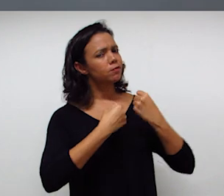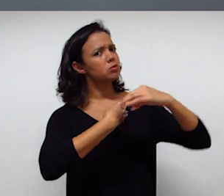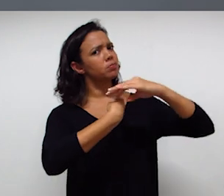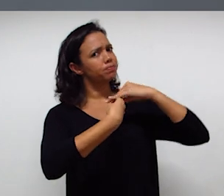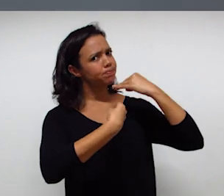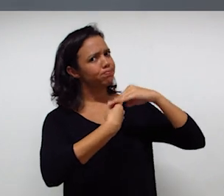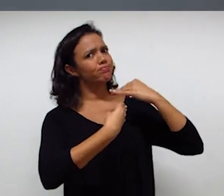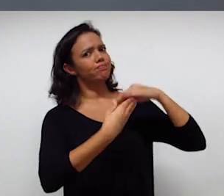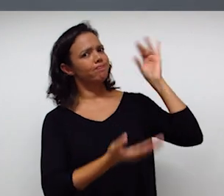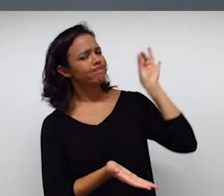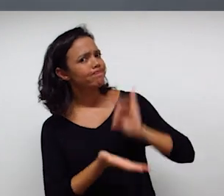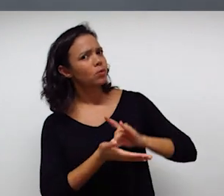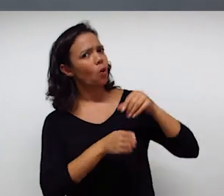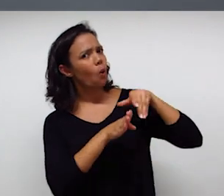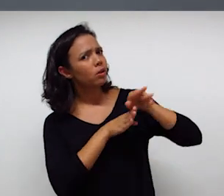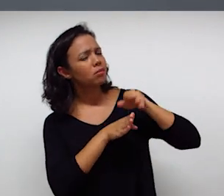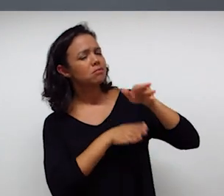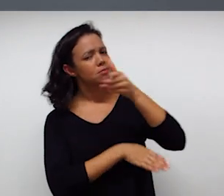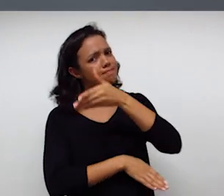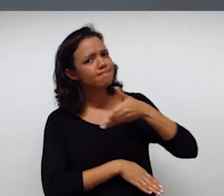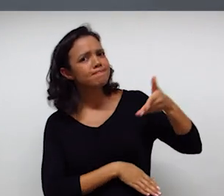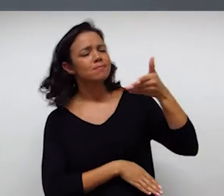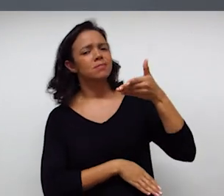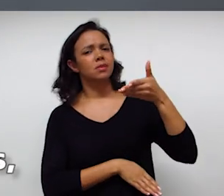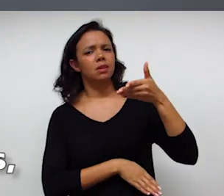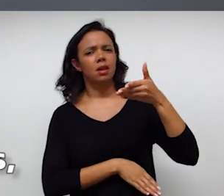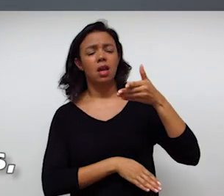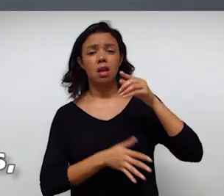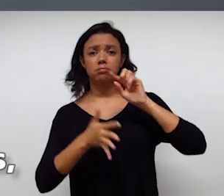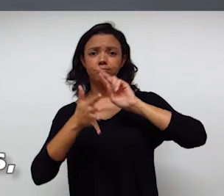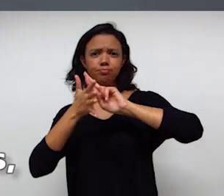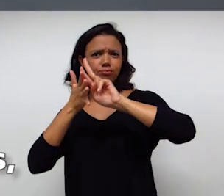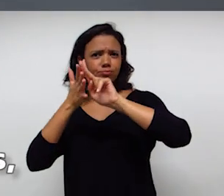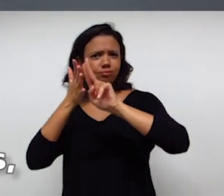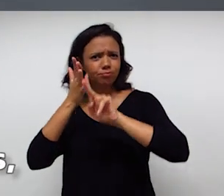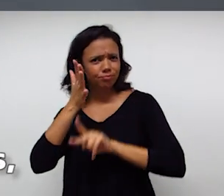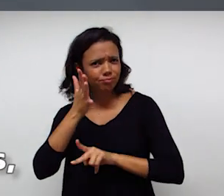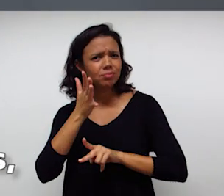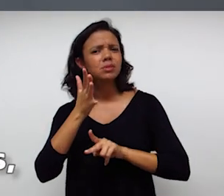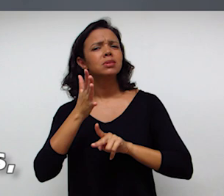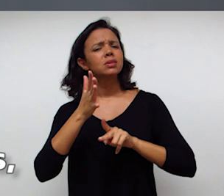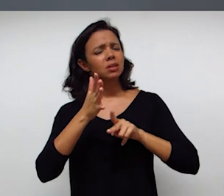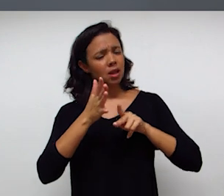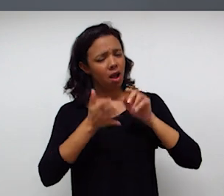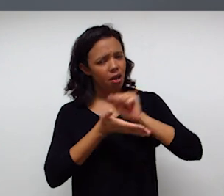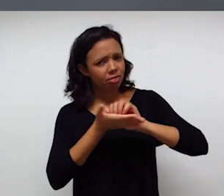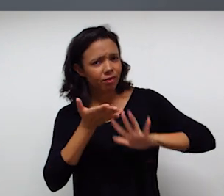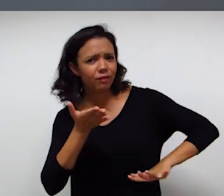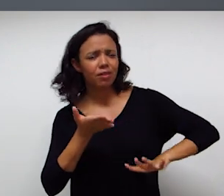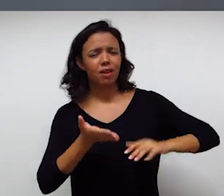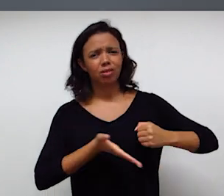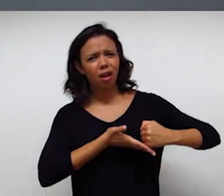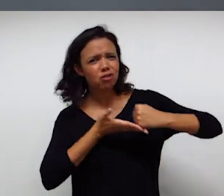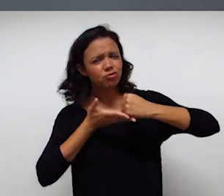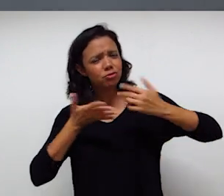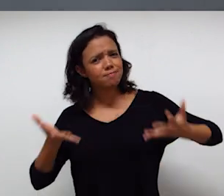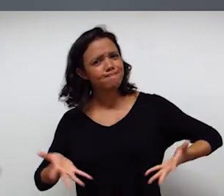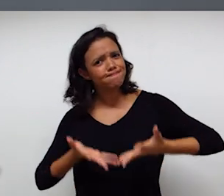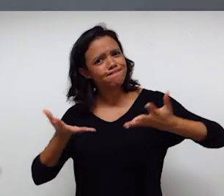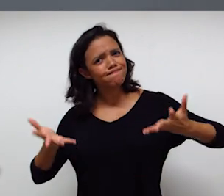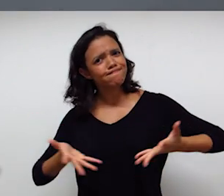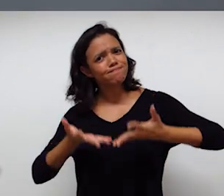para poder estar dando essa orientação para você. Então, esse conjunto de fatores, esse conjunto de atividade